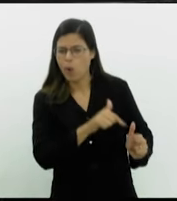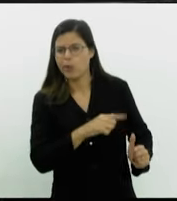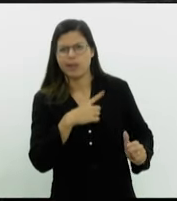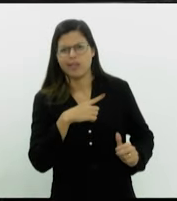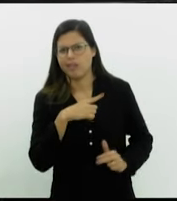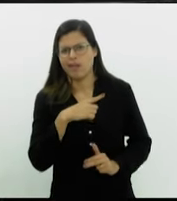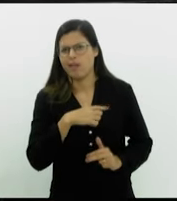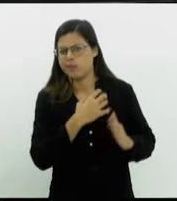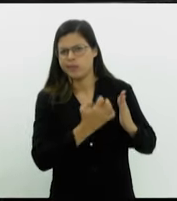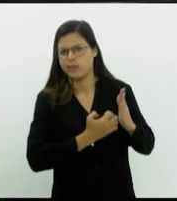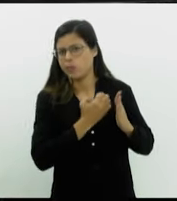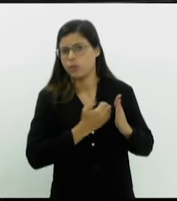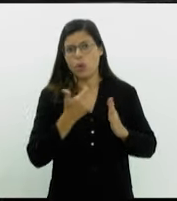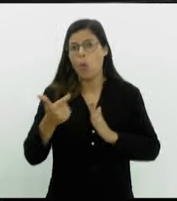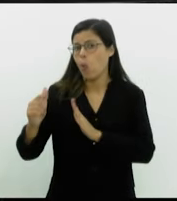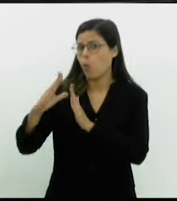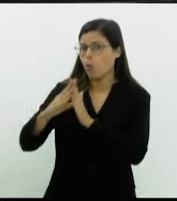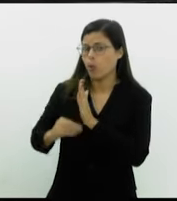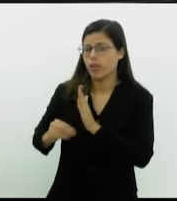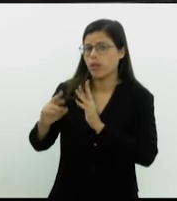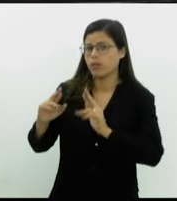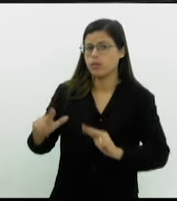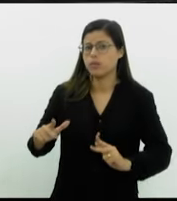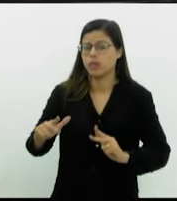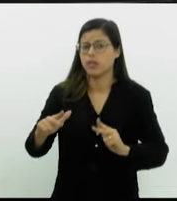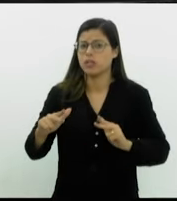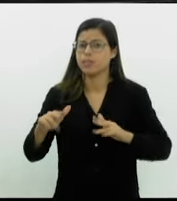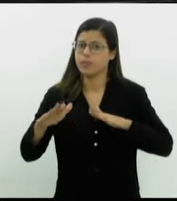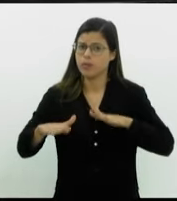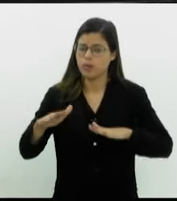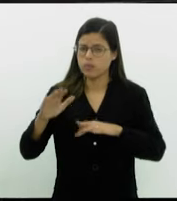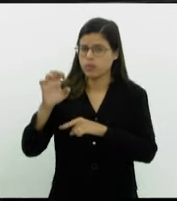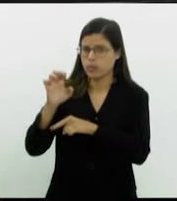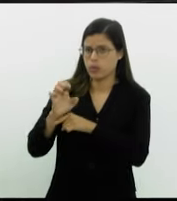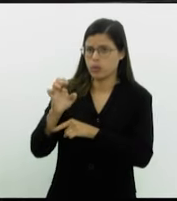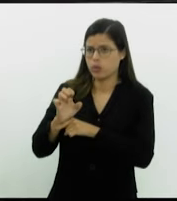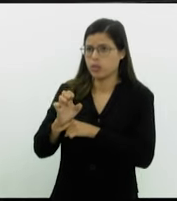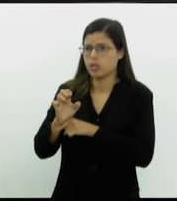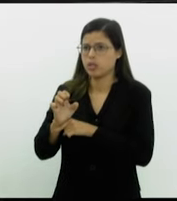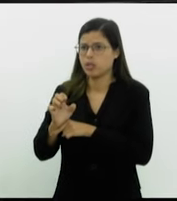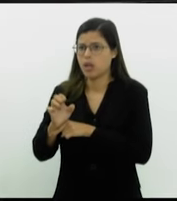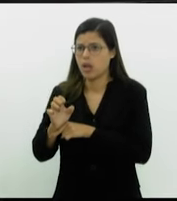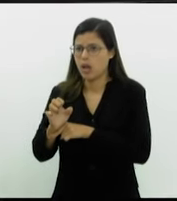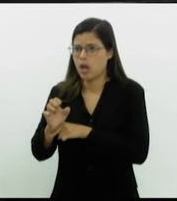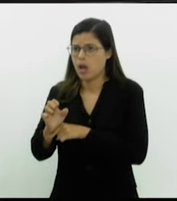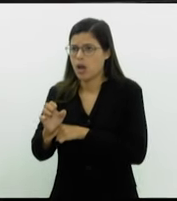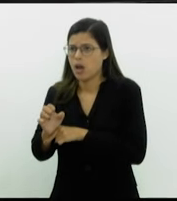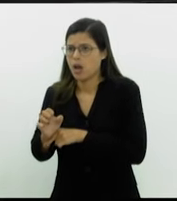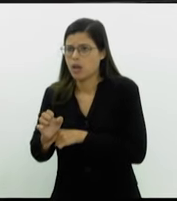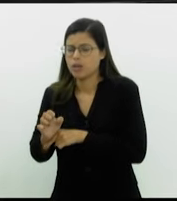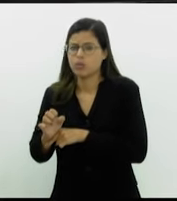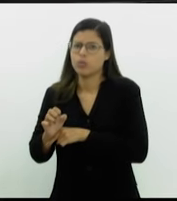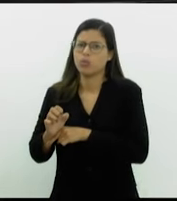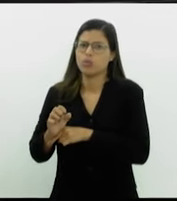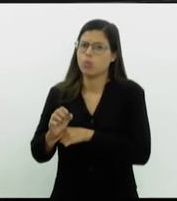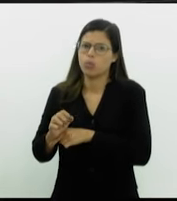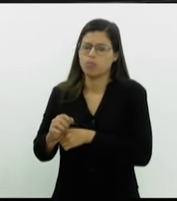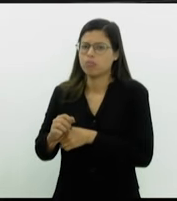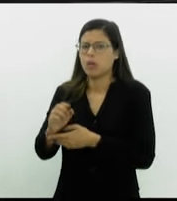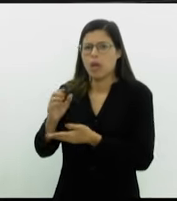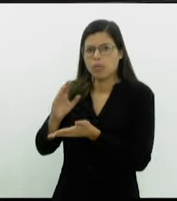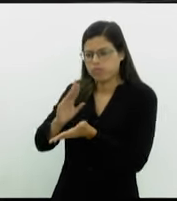outro modelo. talvez o Estado ressarcindo por passageiro transportado,